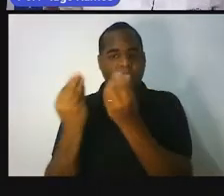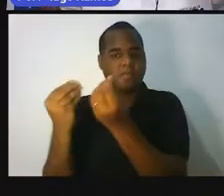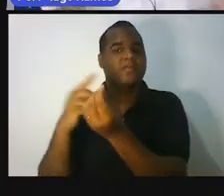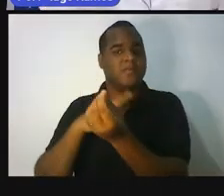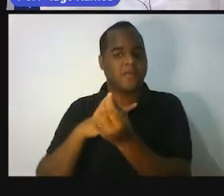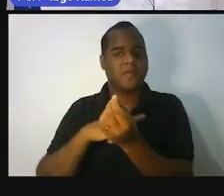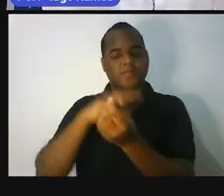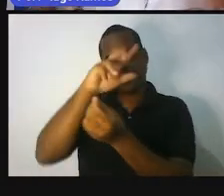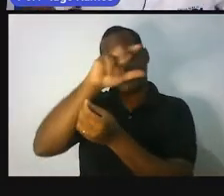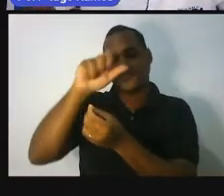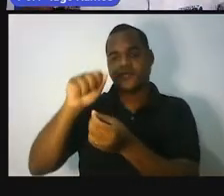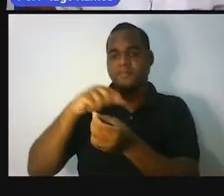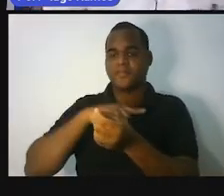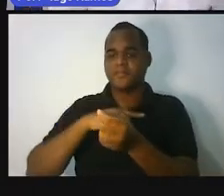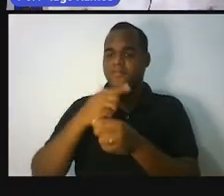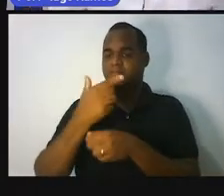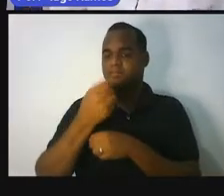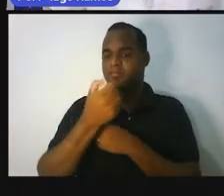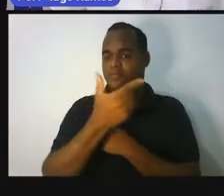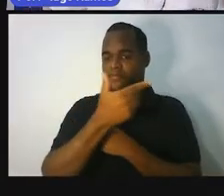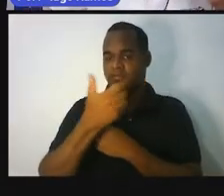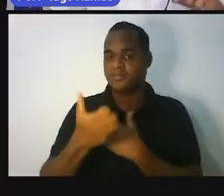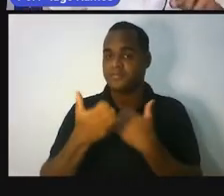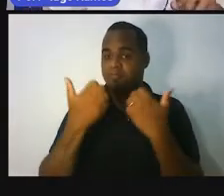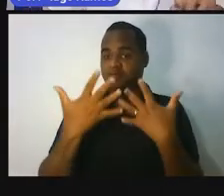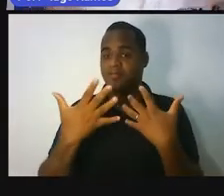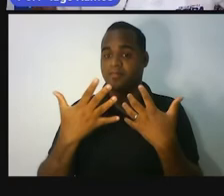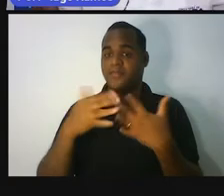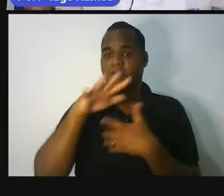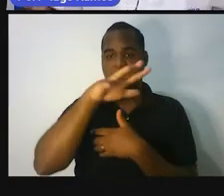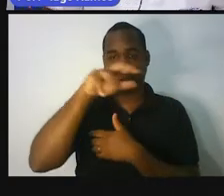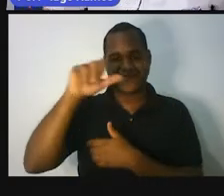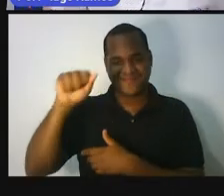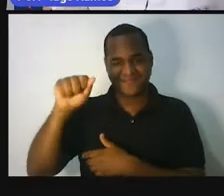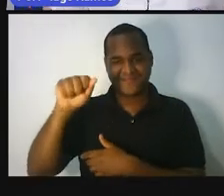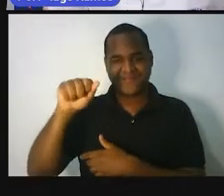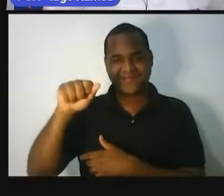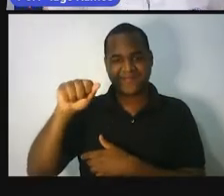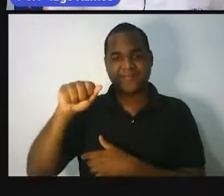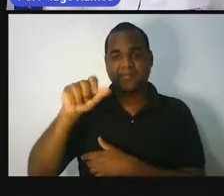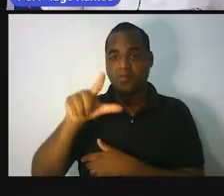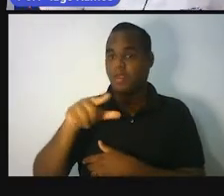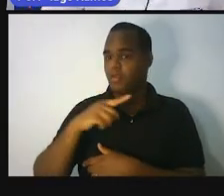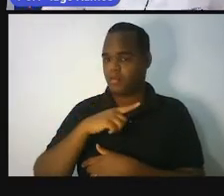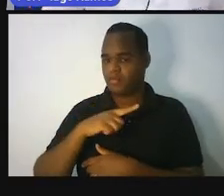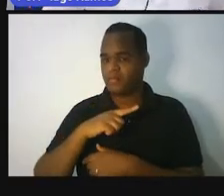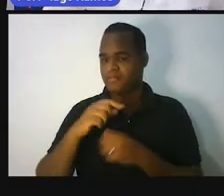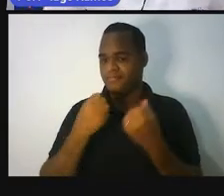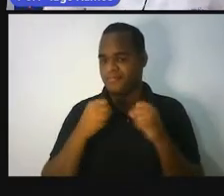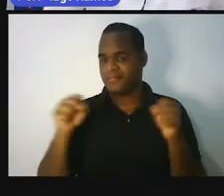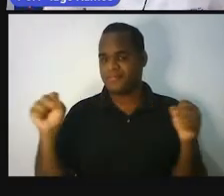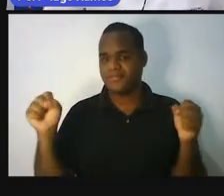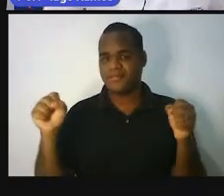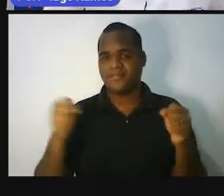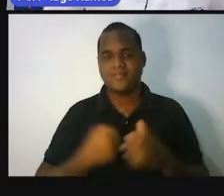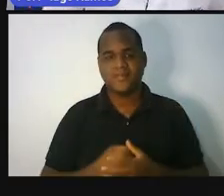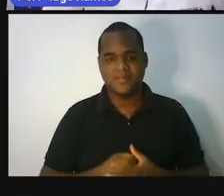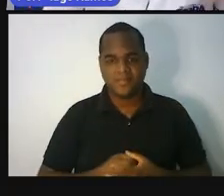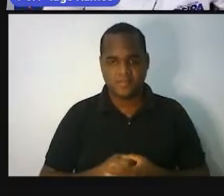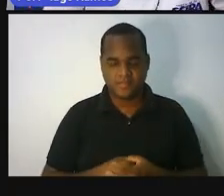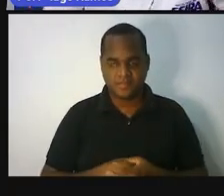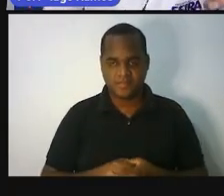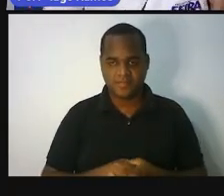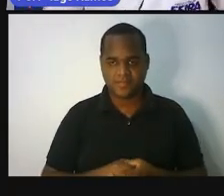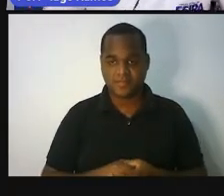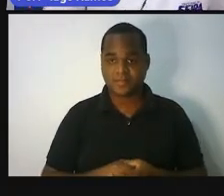africano. Apesar de ele ser um país muito... Um país não. Um continente muito grande. Tá bom? Bom,